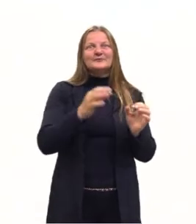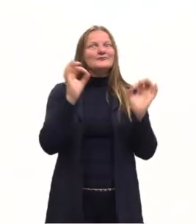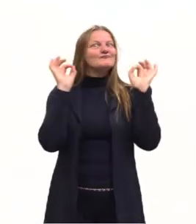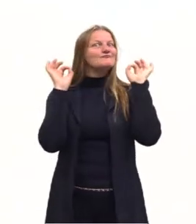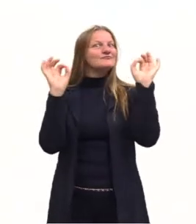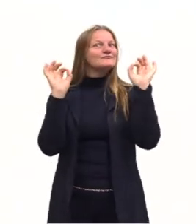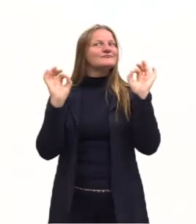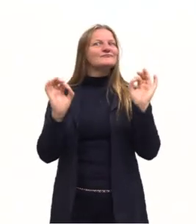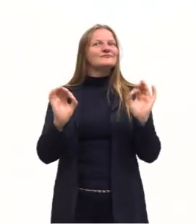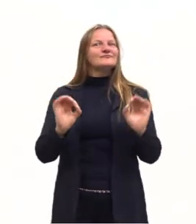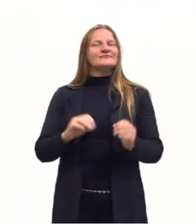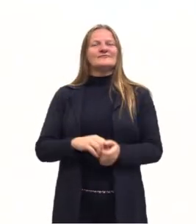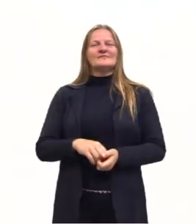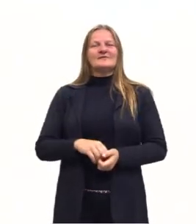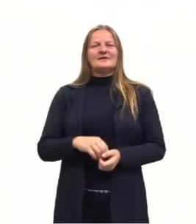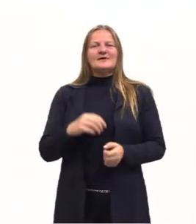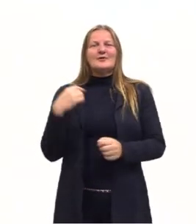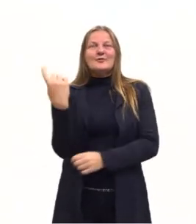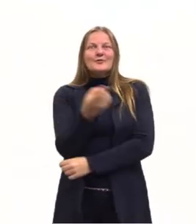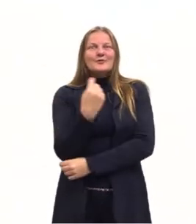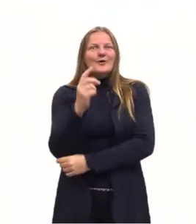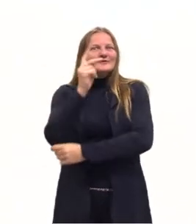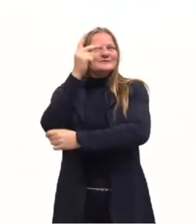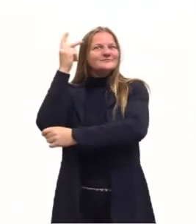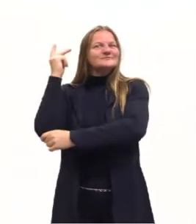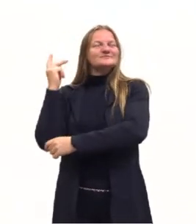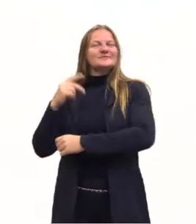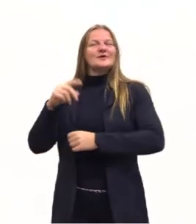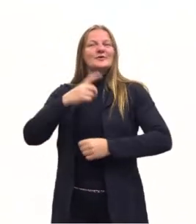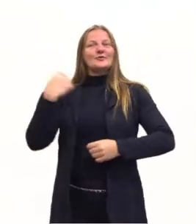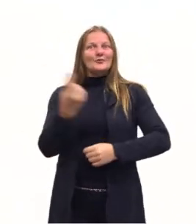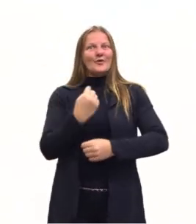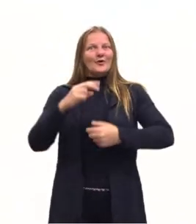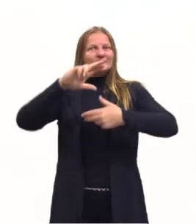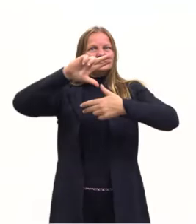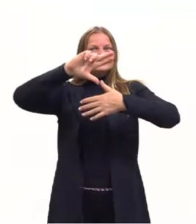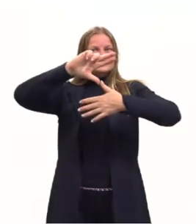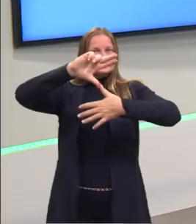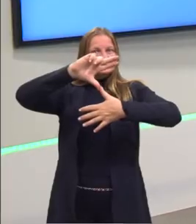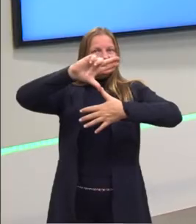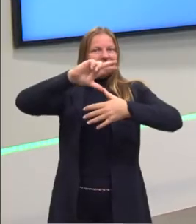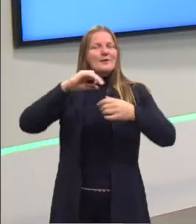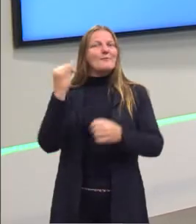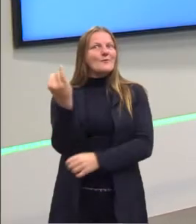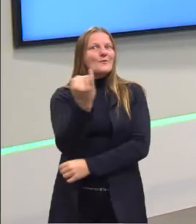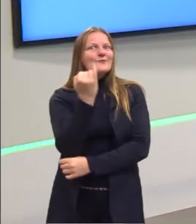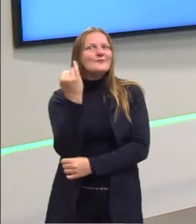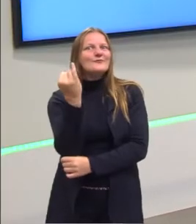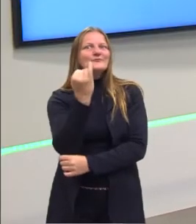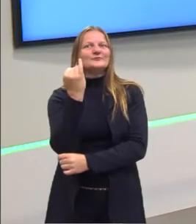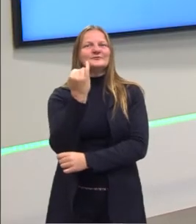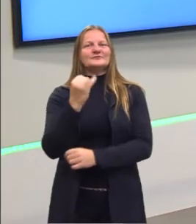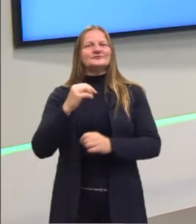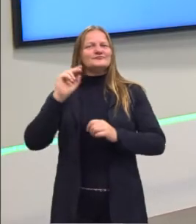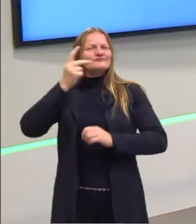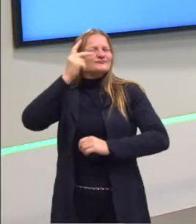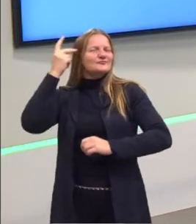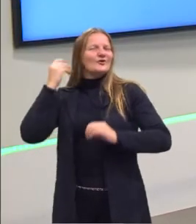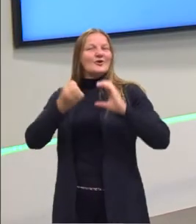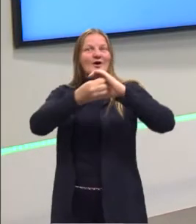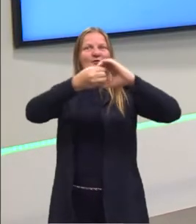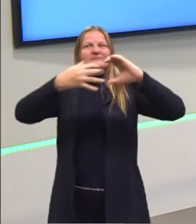da nossa história, sobretudo para nós aqui latinos. Sempre que a gente fala da história, fala das